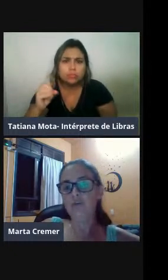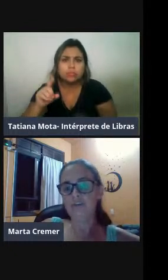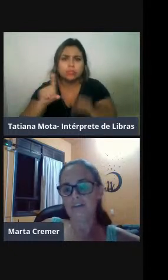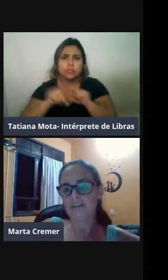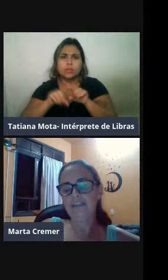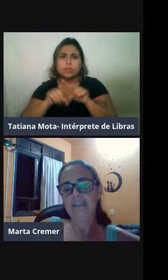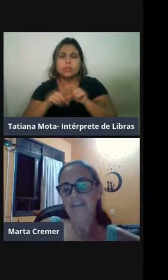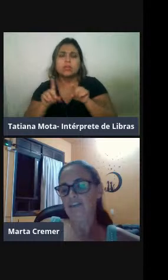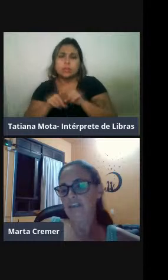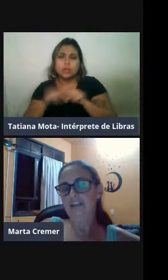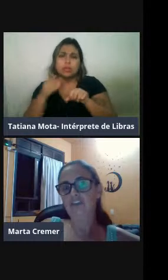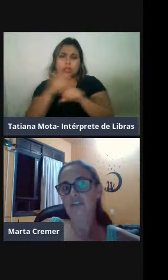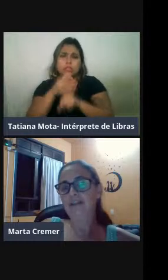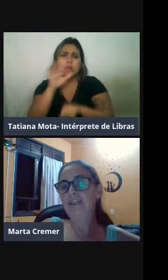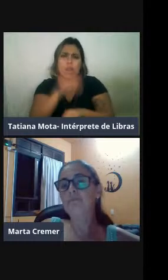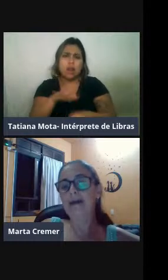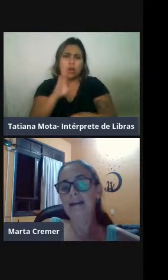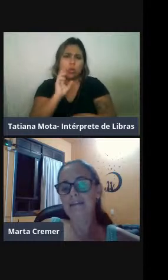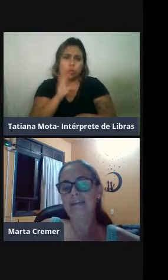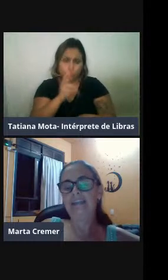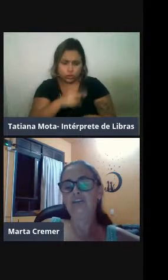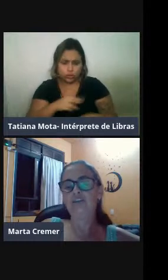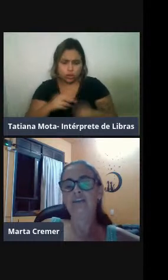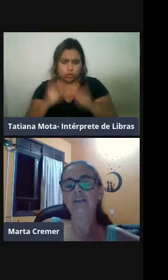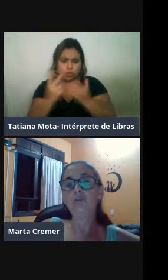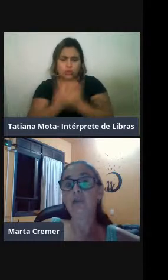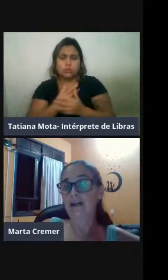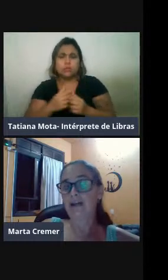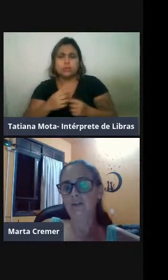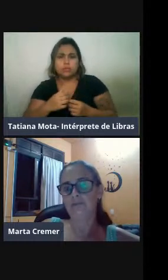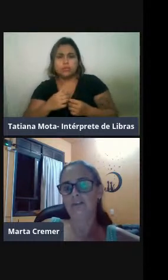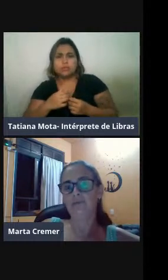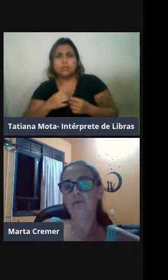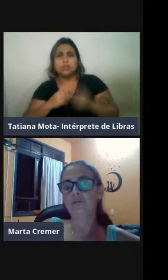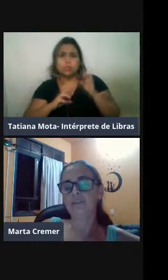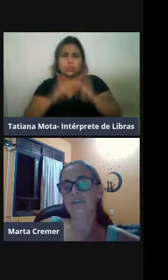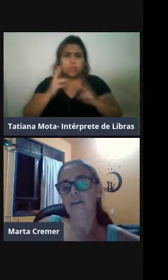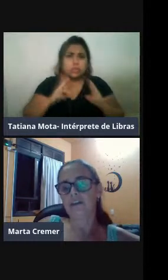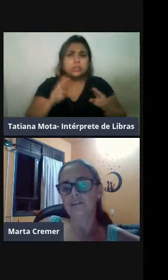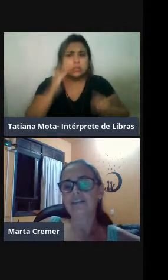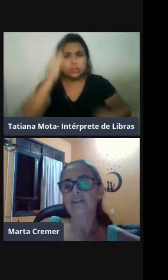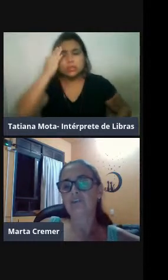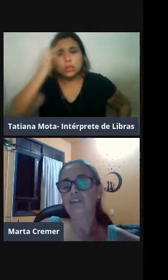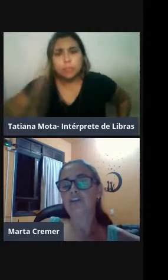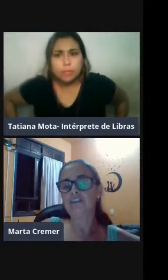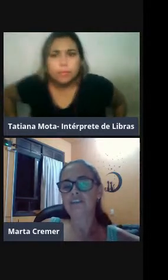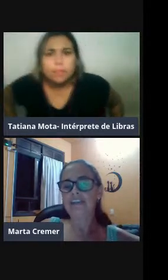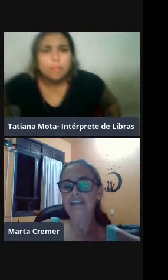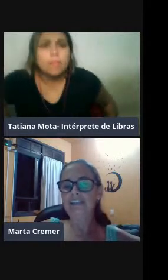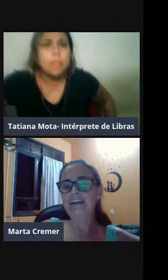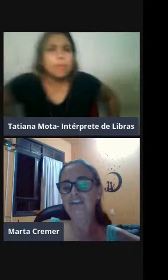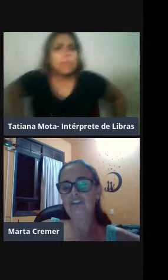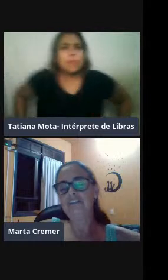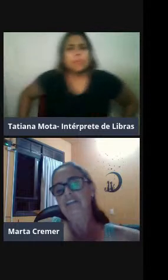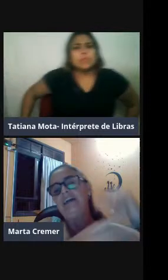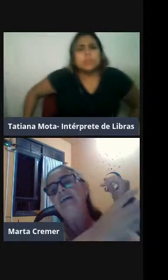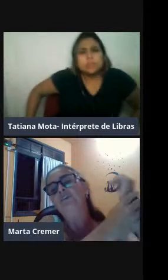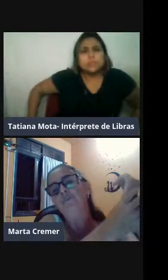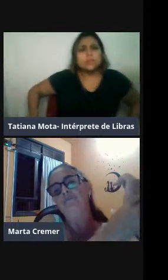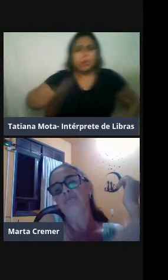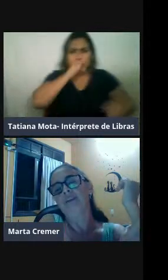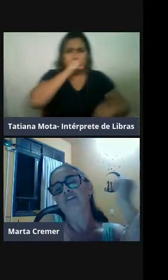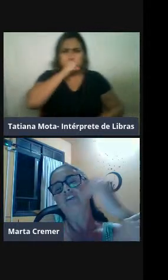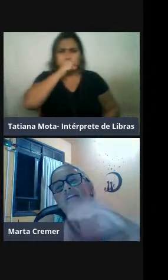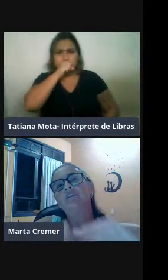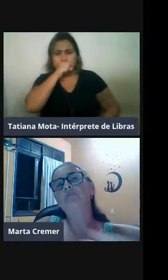região da Rússia, a verdade é que não é nem um mar, né, ele é considerado um lago, mas por conta do teor de salinidade desse